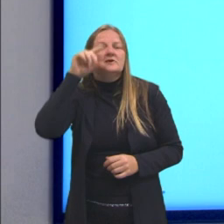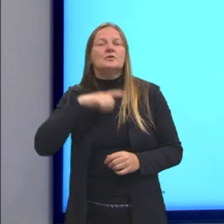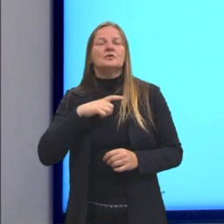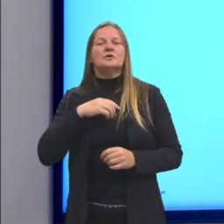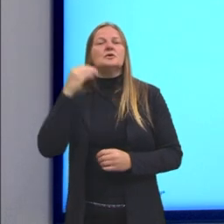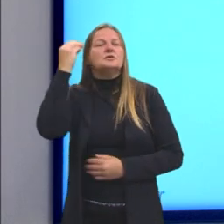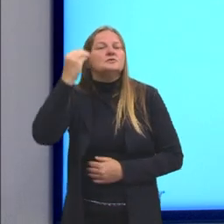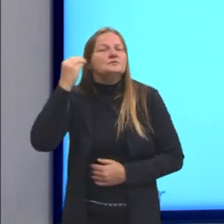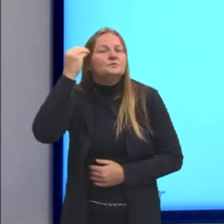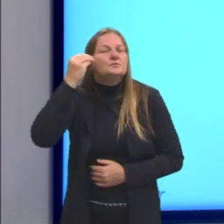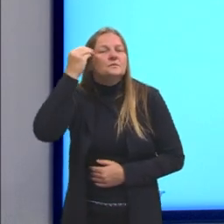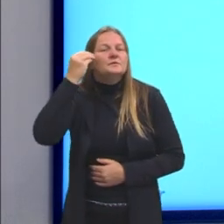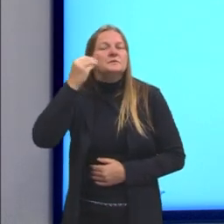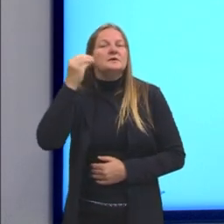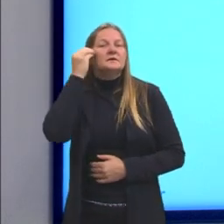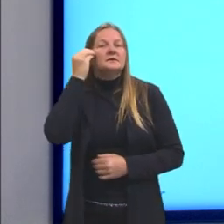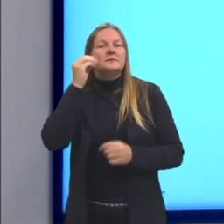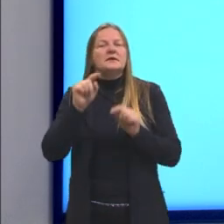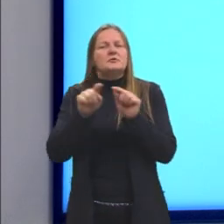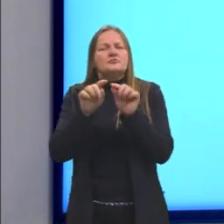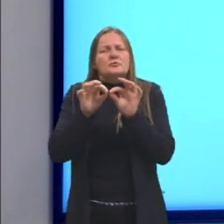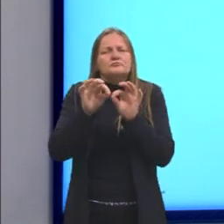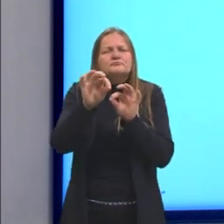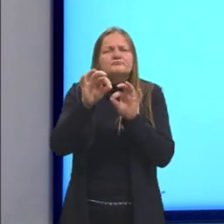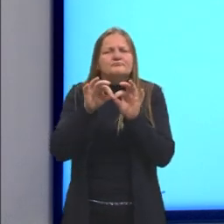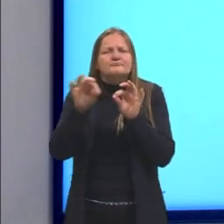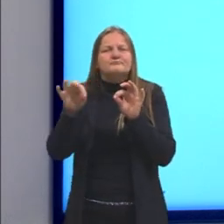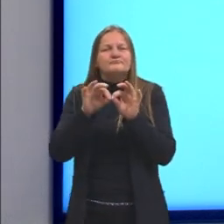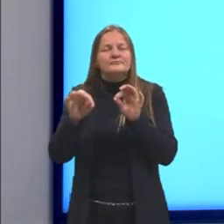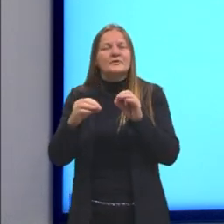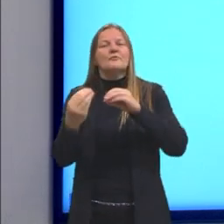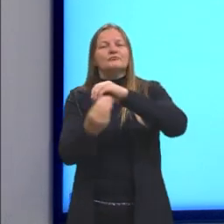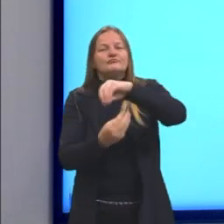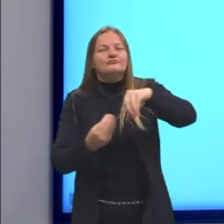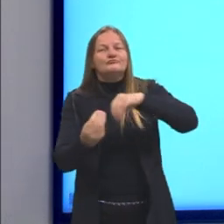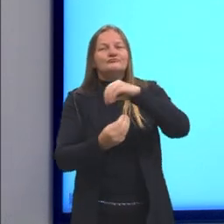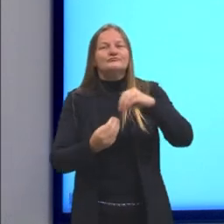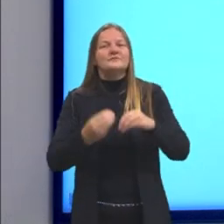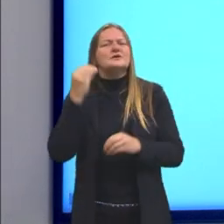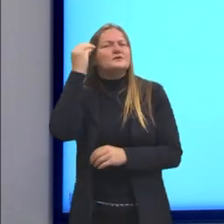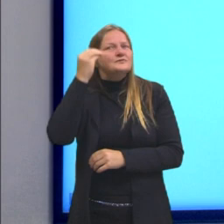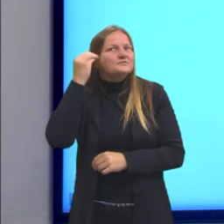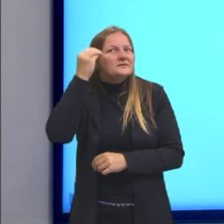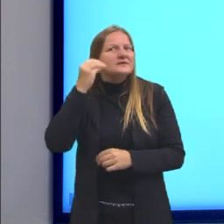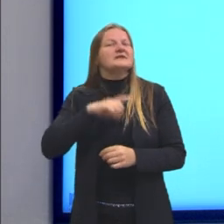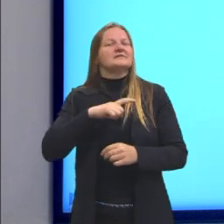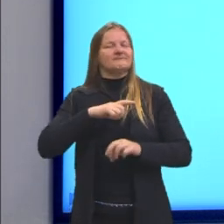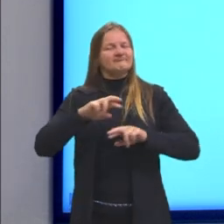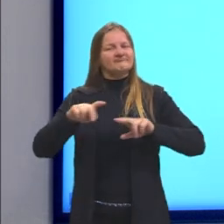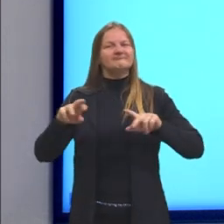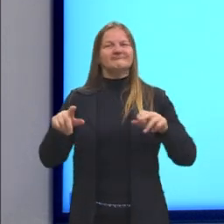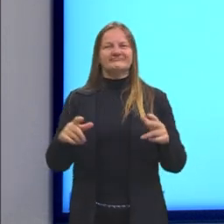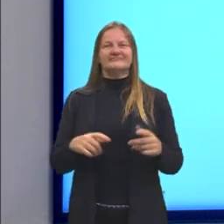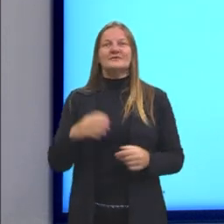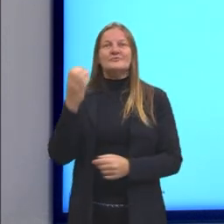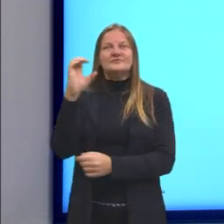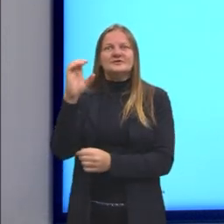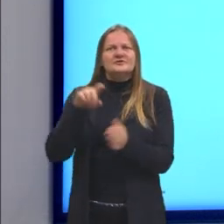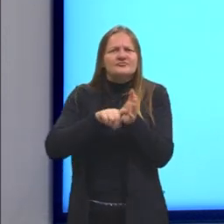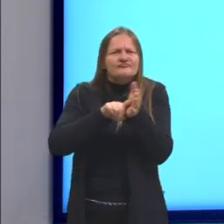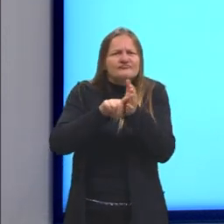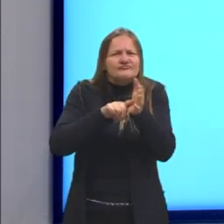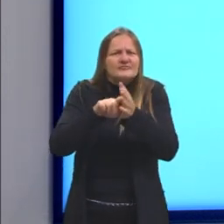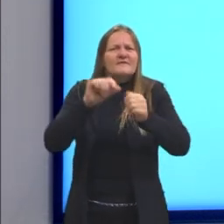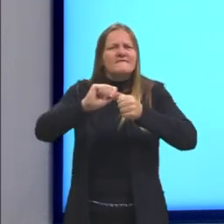experimentação e da medição. Então, aqui a gente tem bastante experiências. Então, quer dizer que um cientista foi lá,